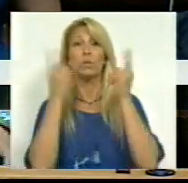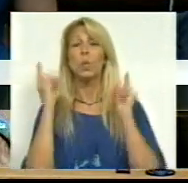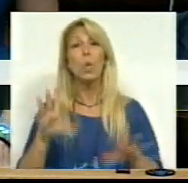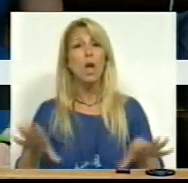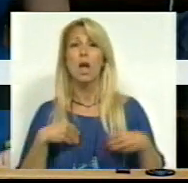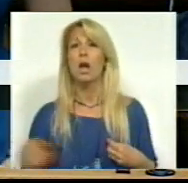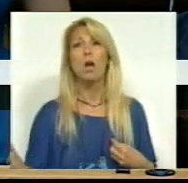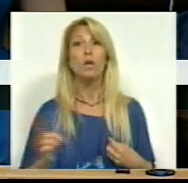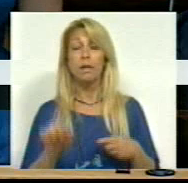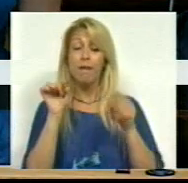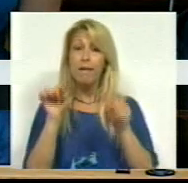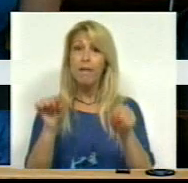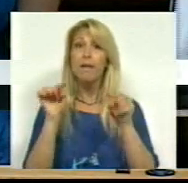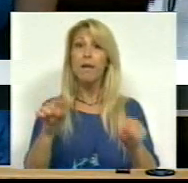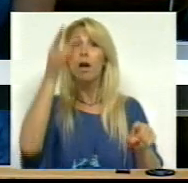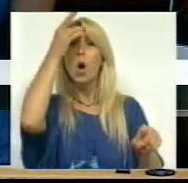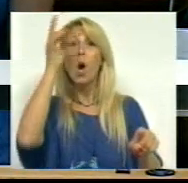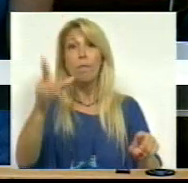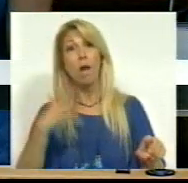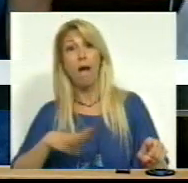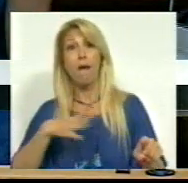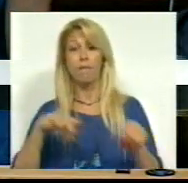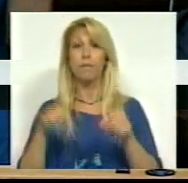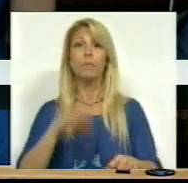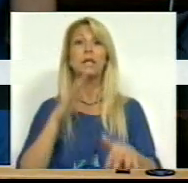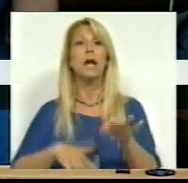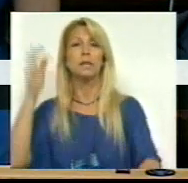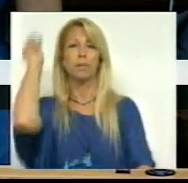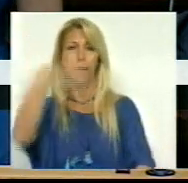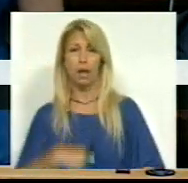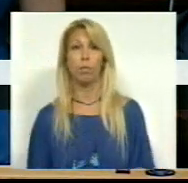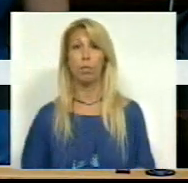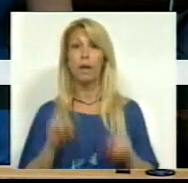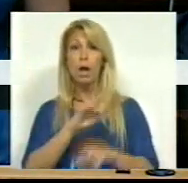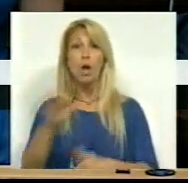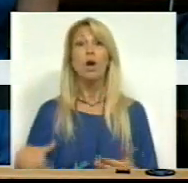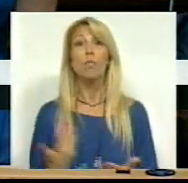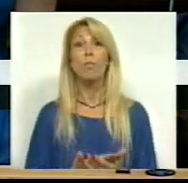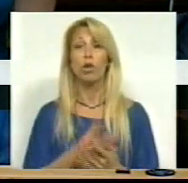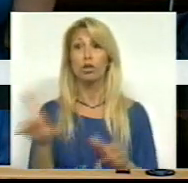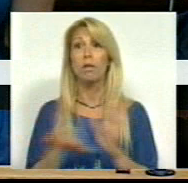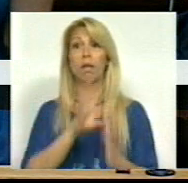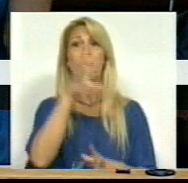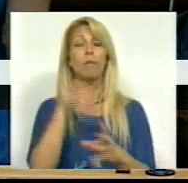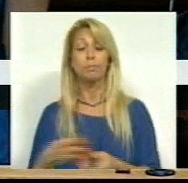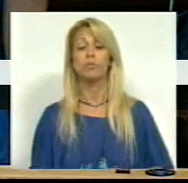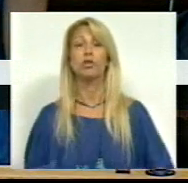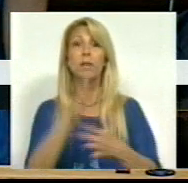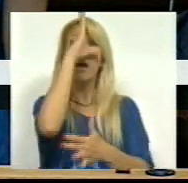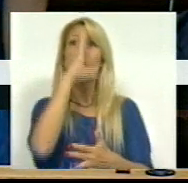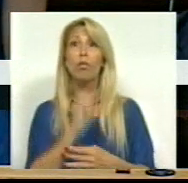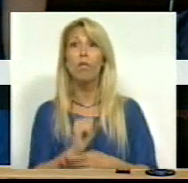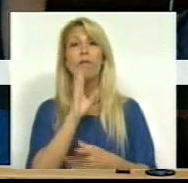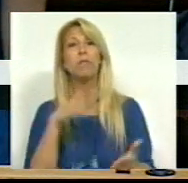seja este o entendimento e aquilo que pretende para a Assembleia da República. Esta proposta de lei insere-se na estratégia do Governo para a